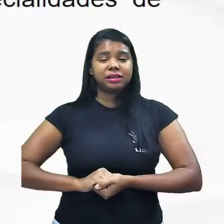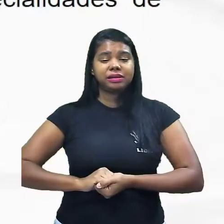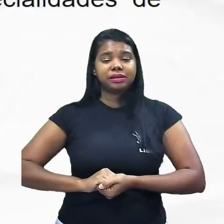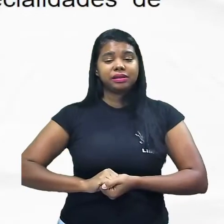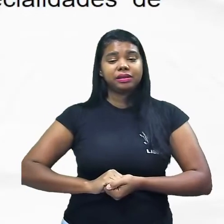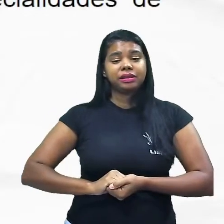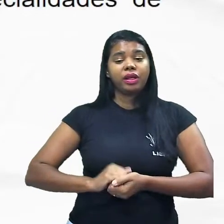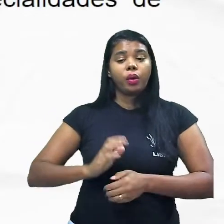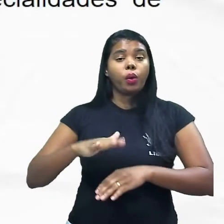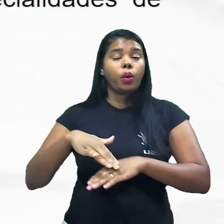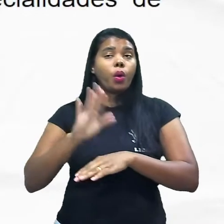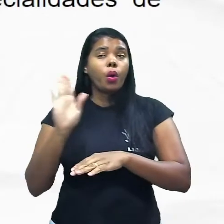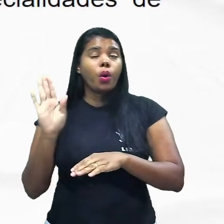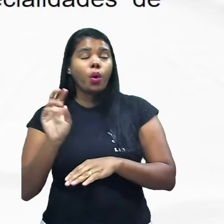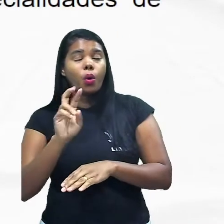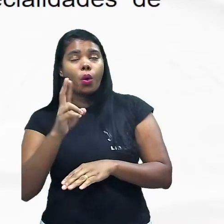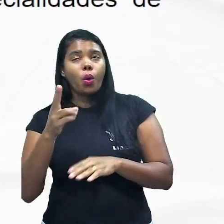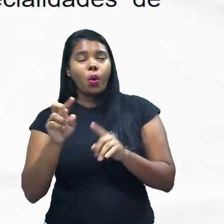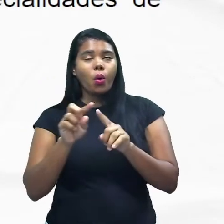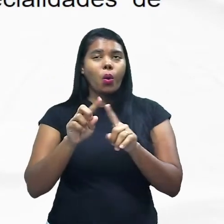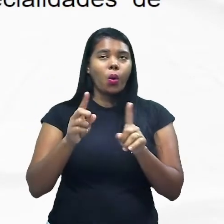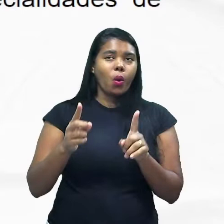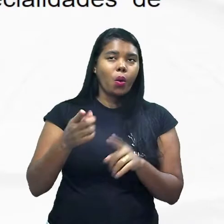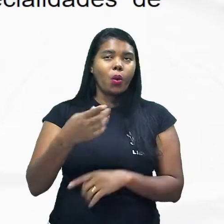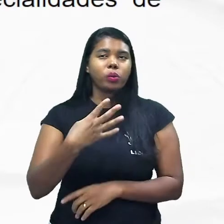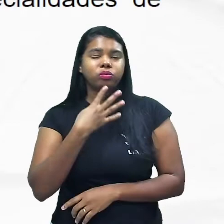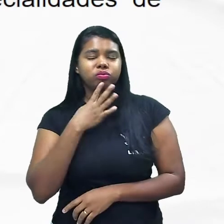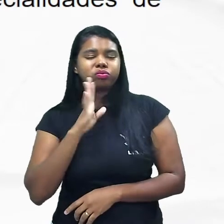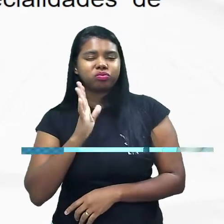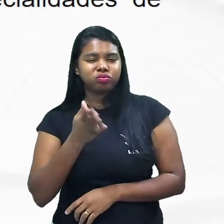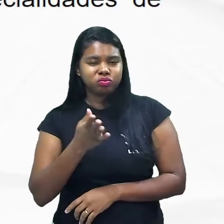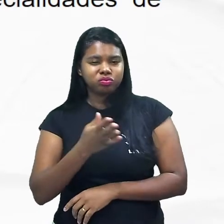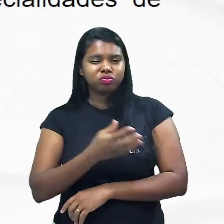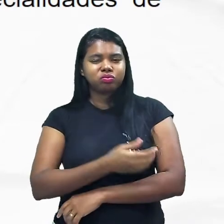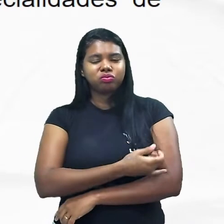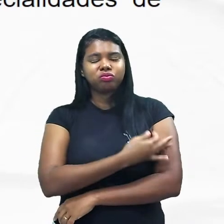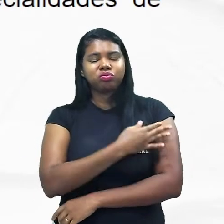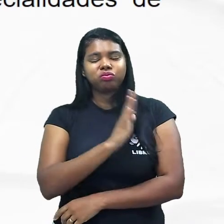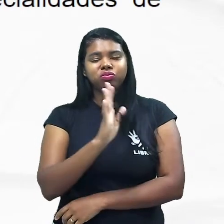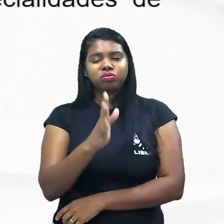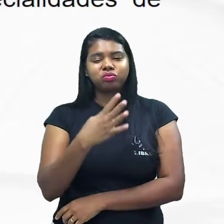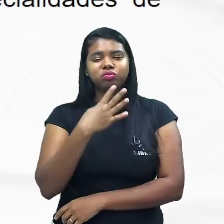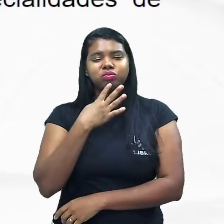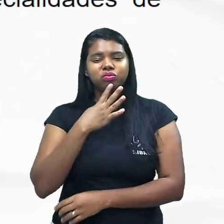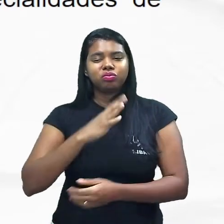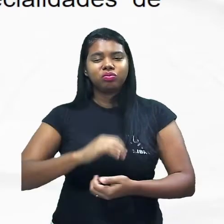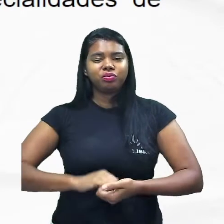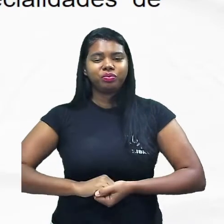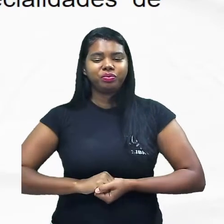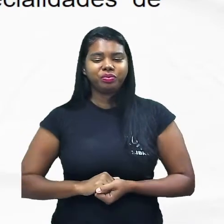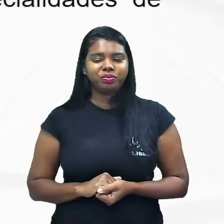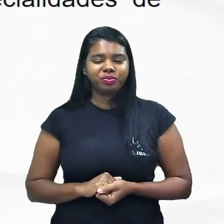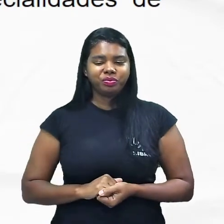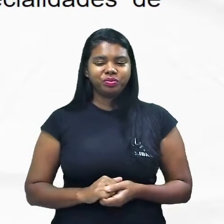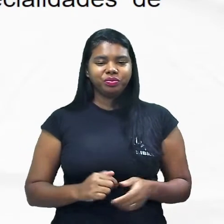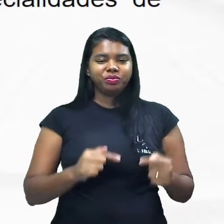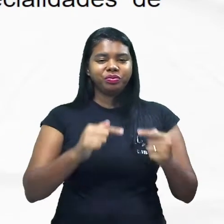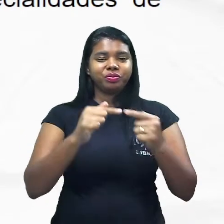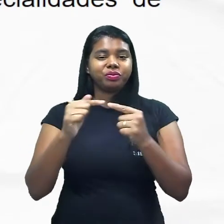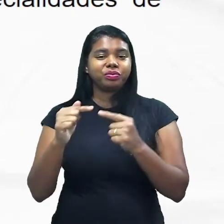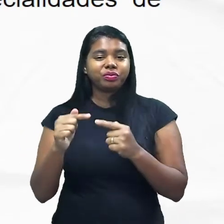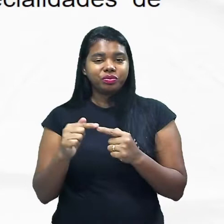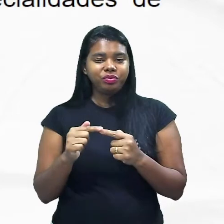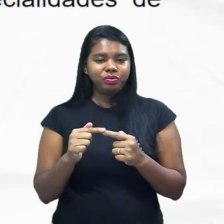mas é uma conjunção que você conhece né? o ensino fundamental esse mas aí estabelece uma ideia de